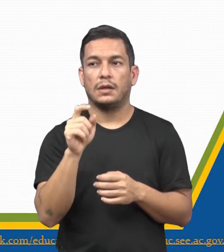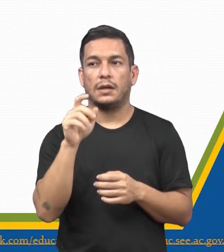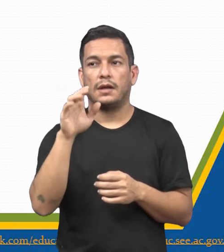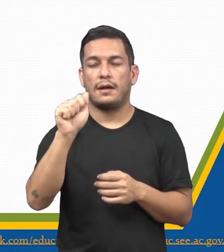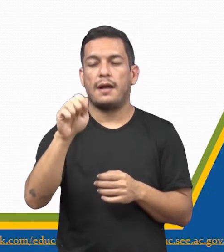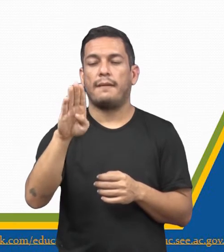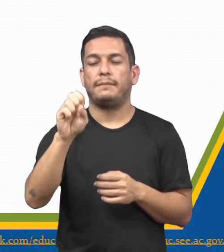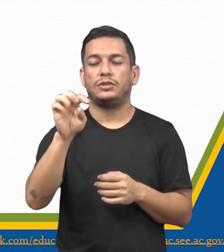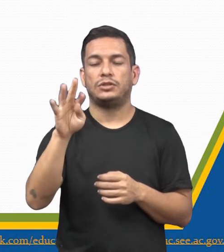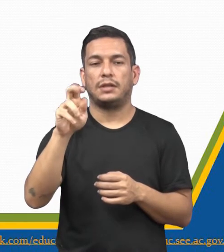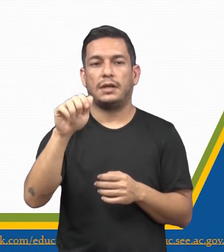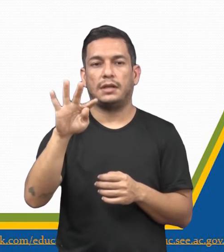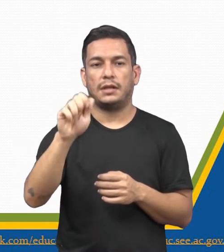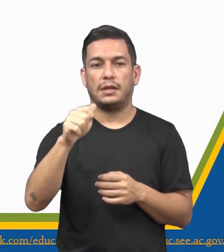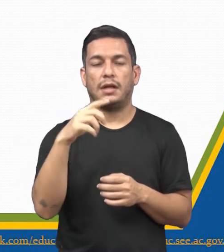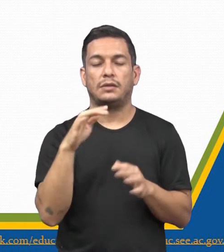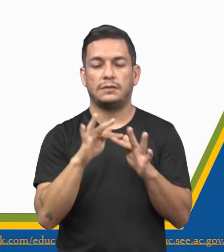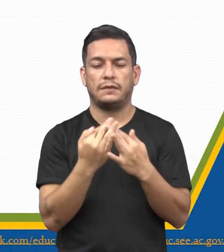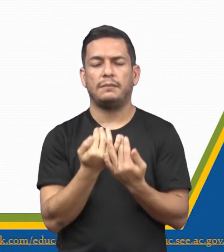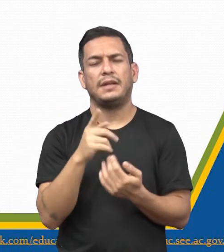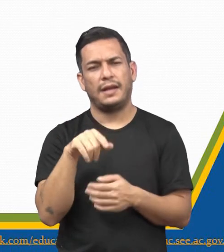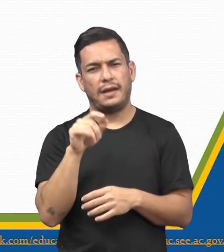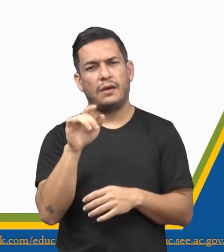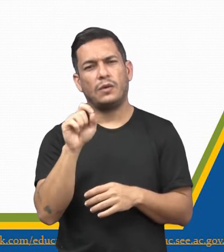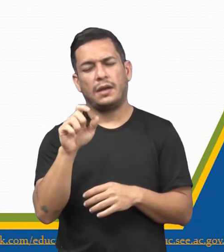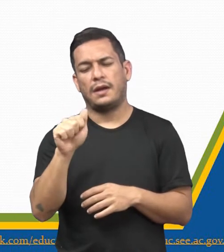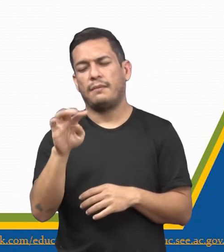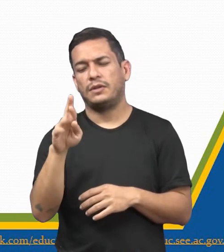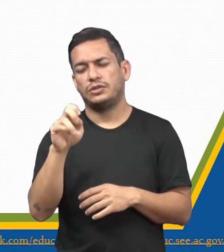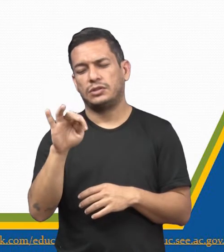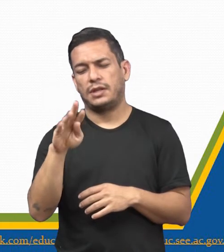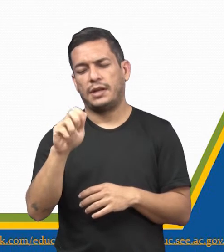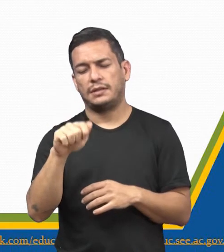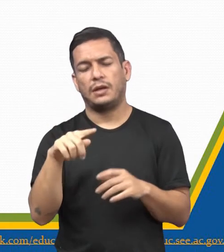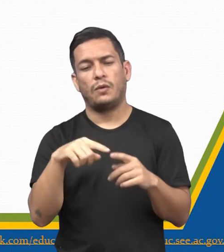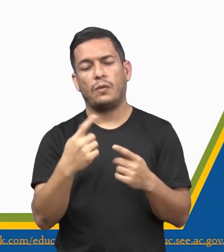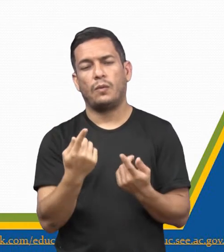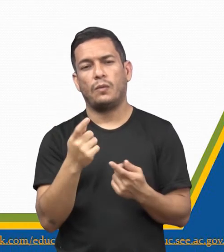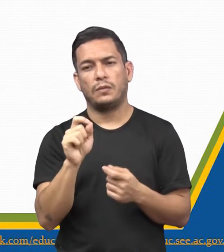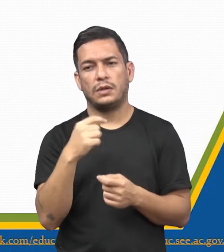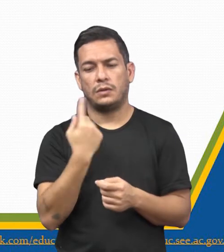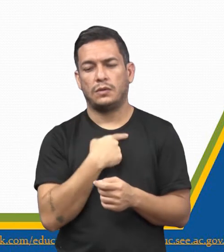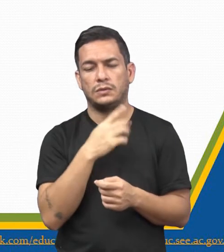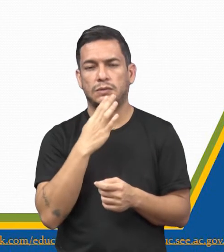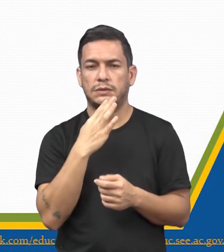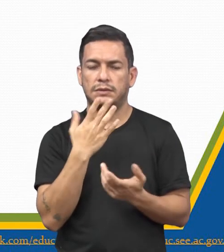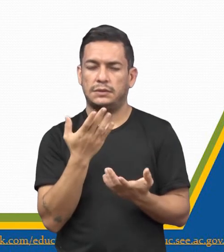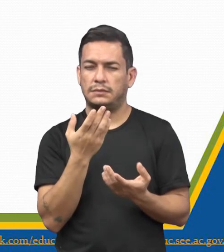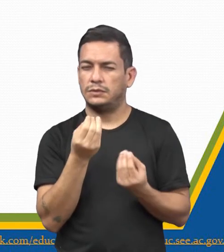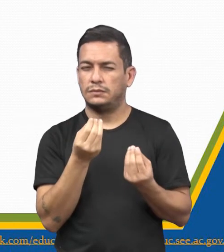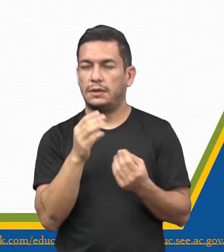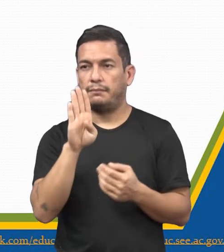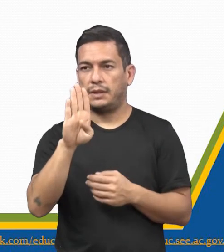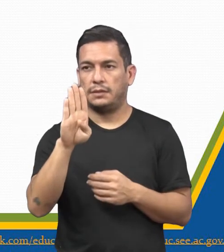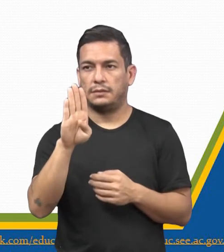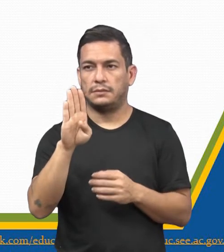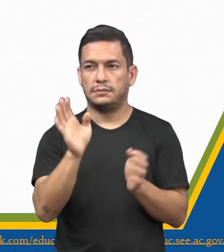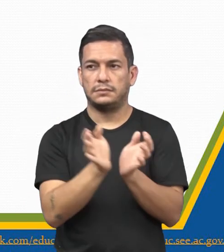abstrata? A nossa família é abstrata ou ela é pré-existente? Nós conhecemos. B,